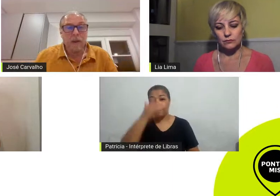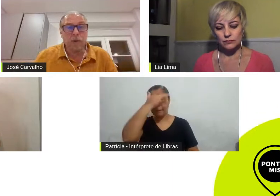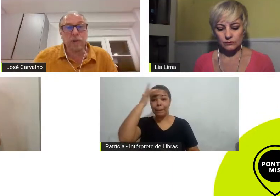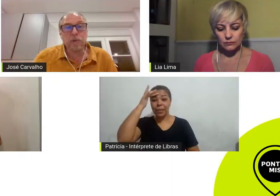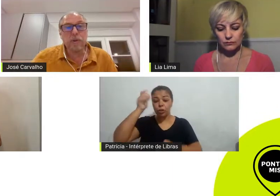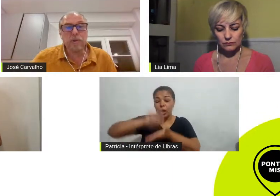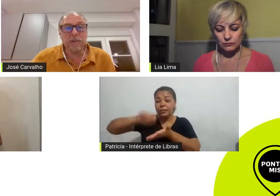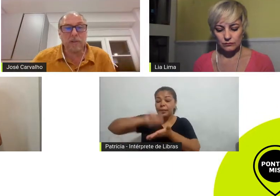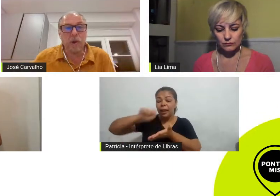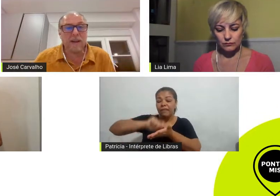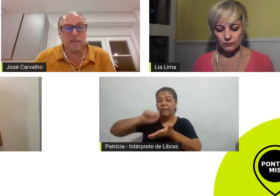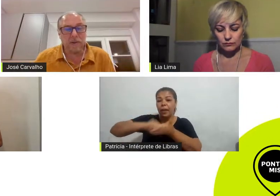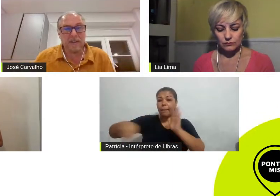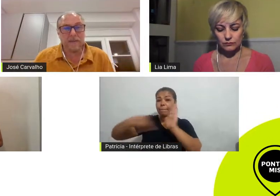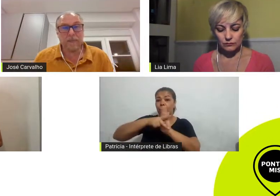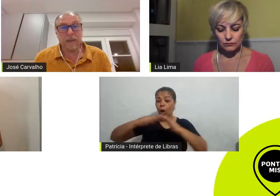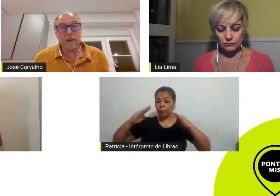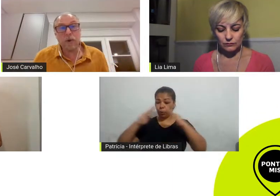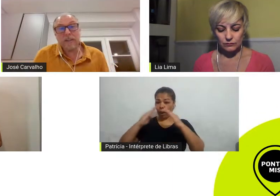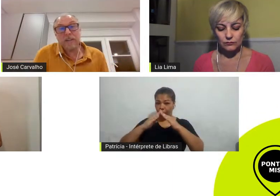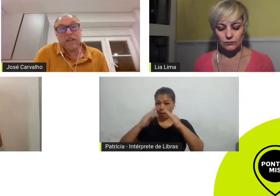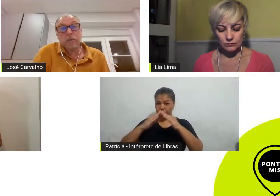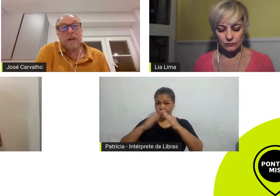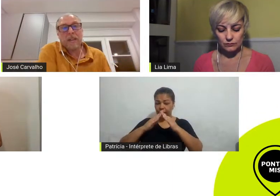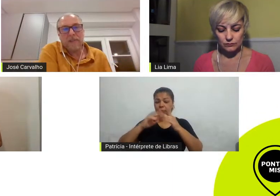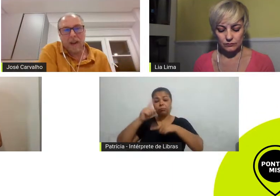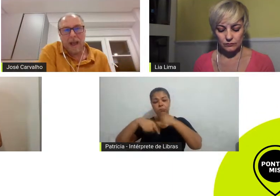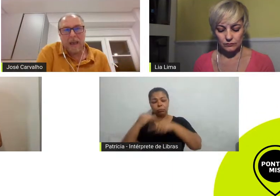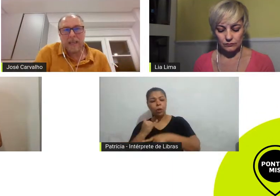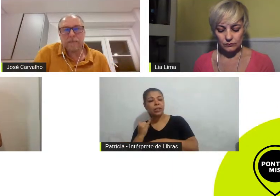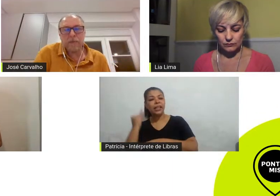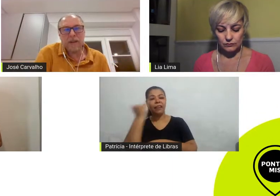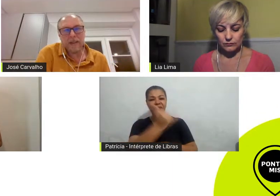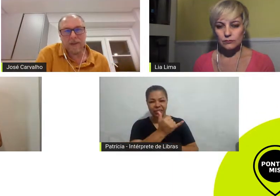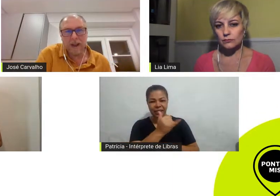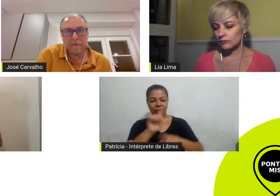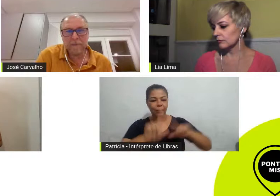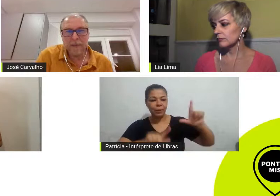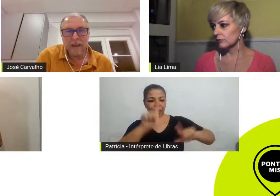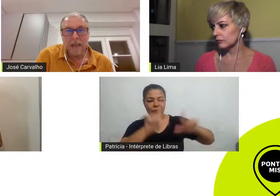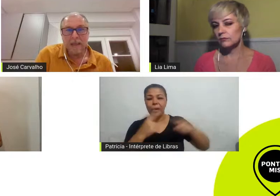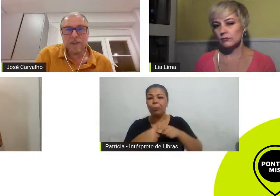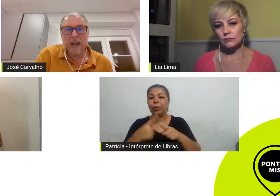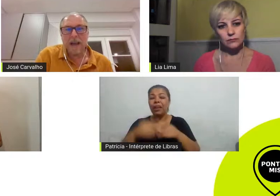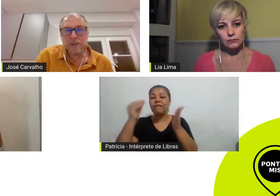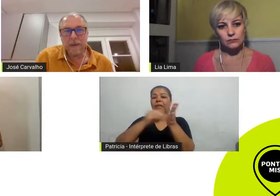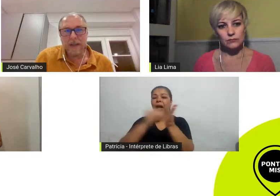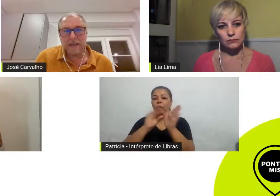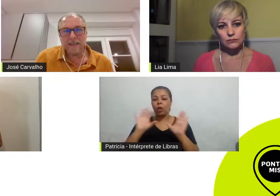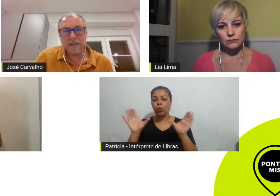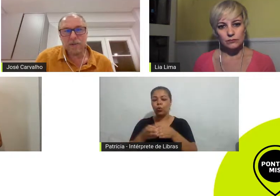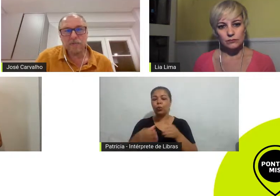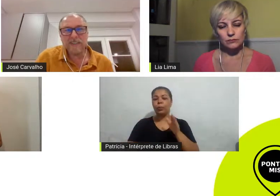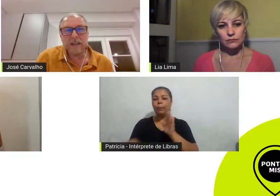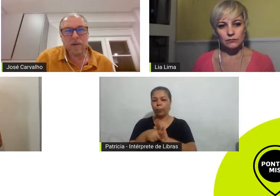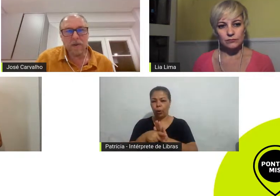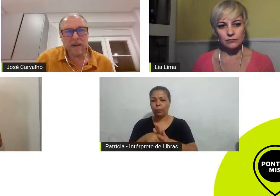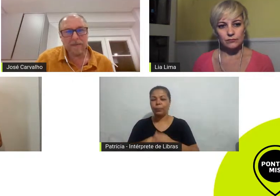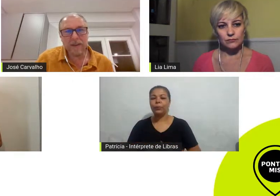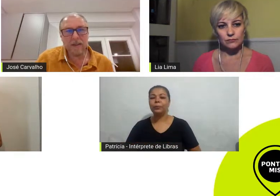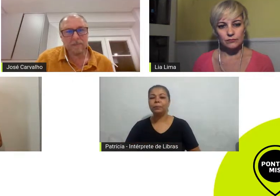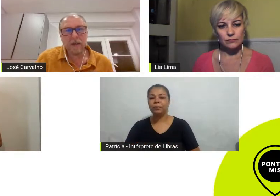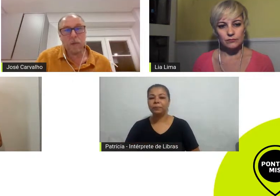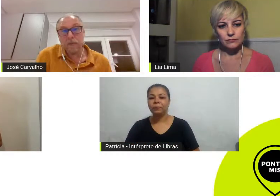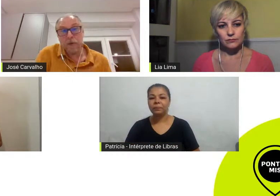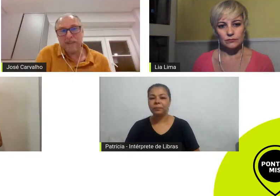no estúdio e nas locações e o roteirista nunca estava lá a equipe nunca estava lá já a experiência de um sitcom